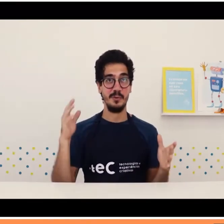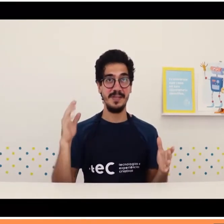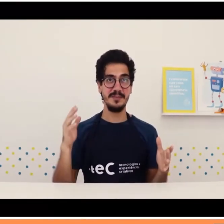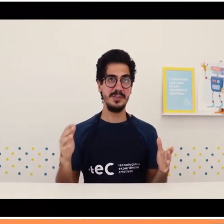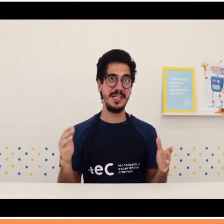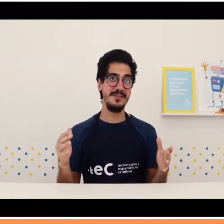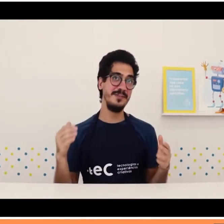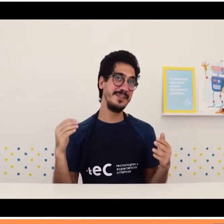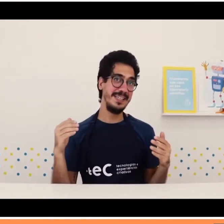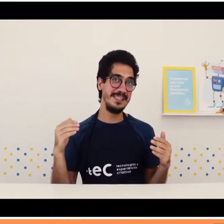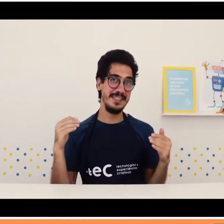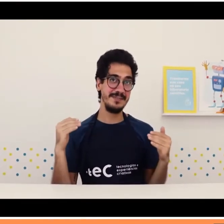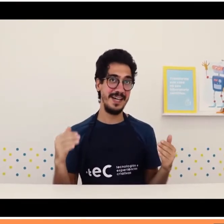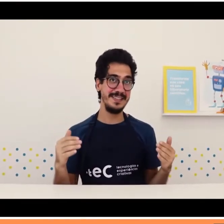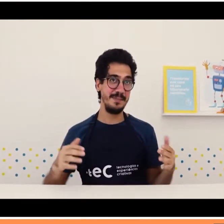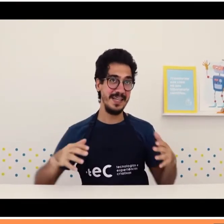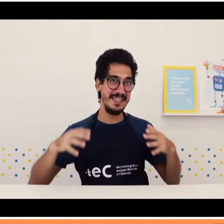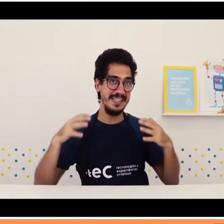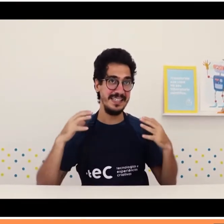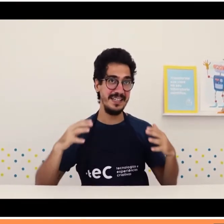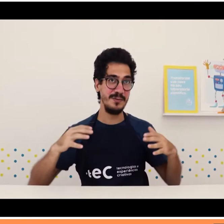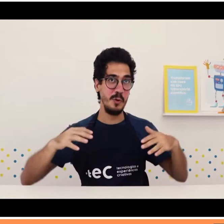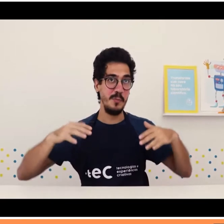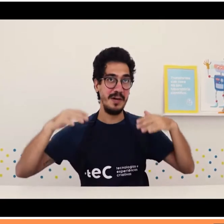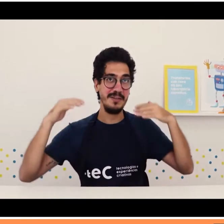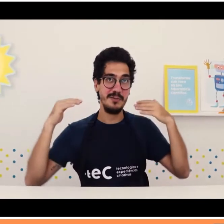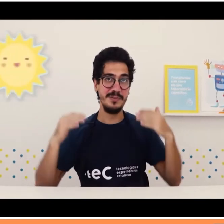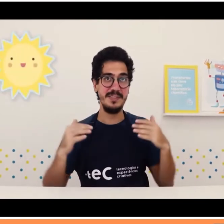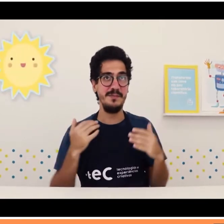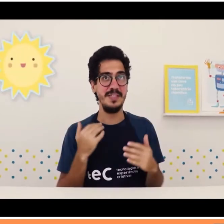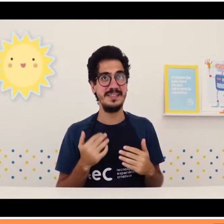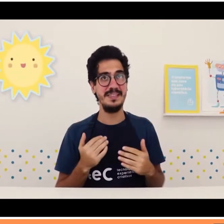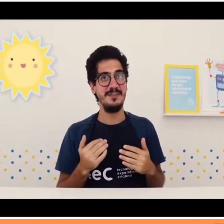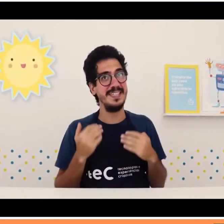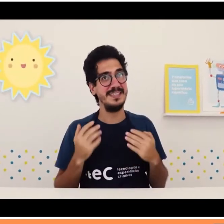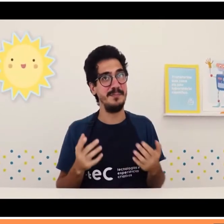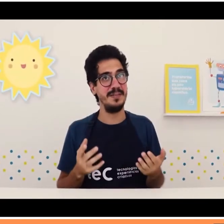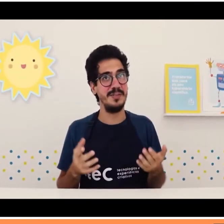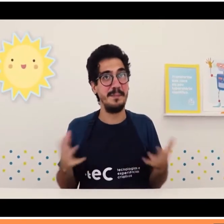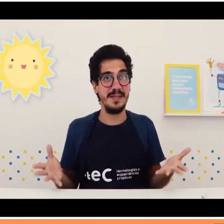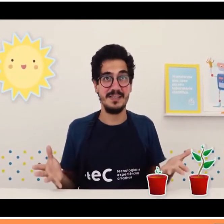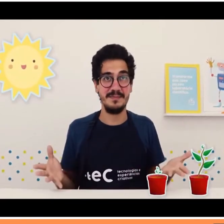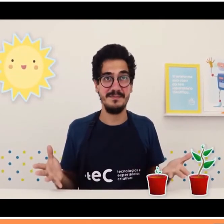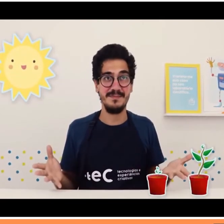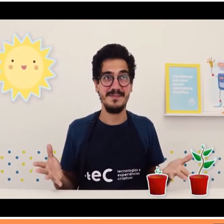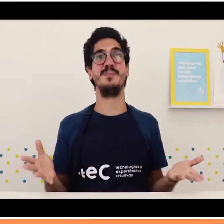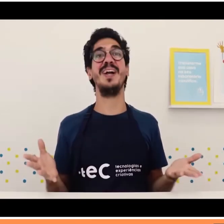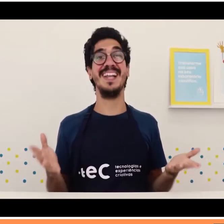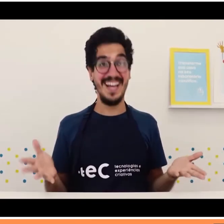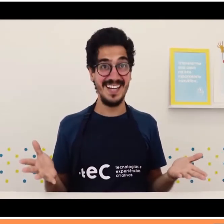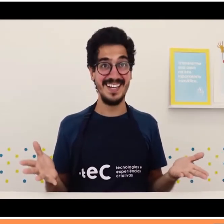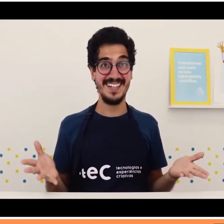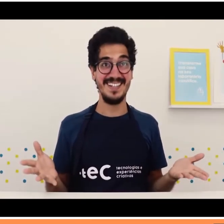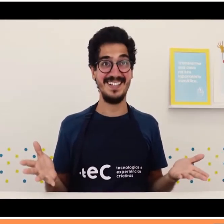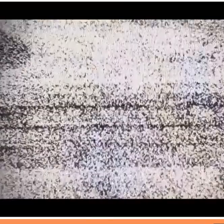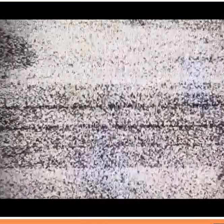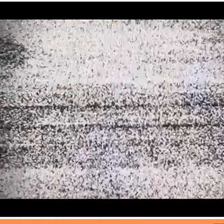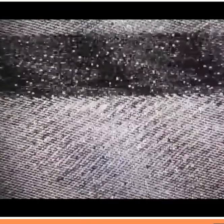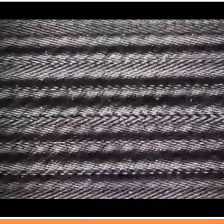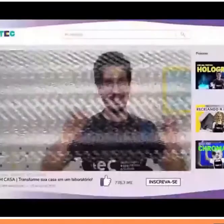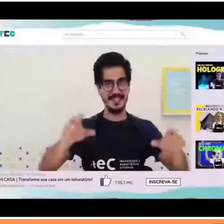teste. Do mesmo jeito que os cientistas fazem, para entender como a luz influencia no crescimento da planta. Bora lá?